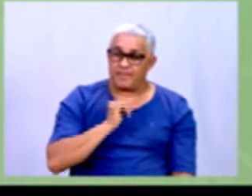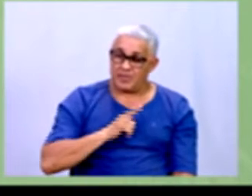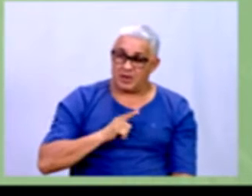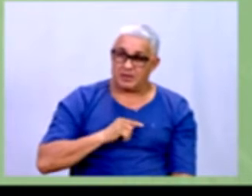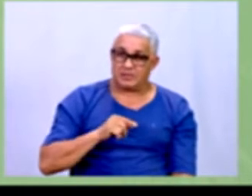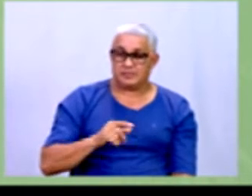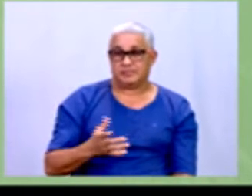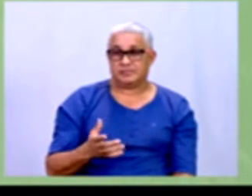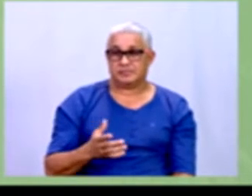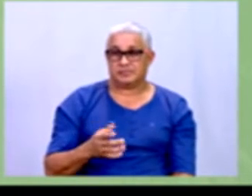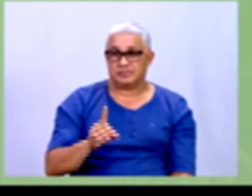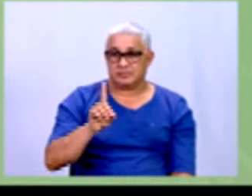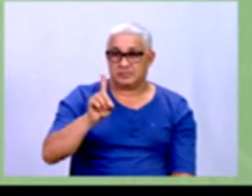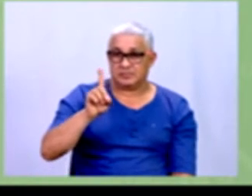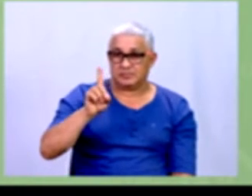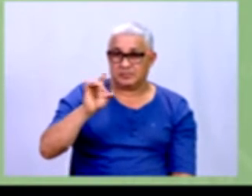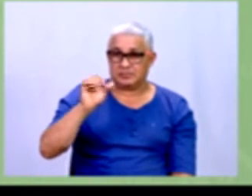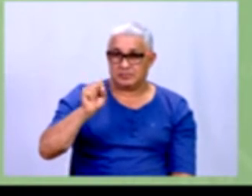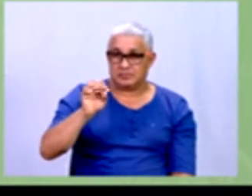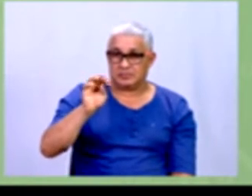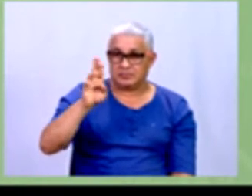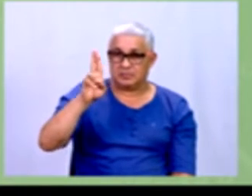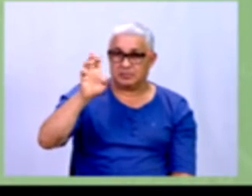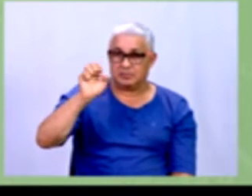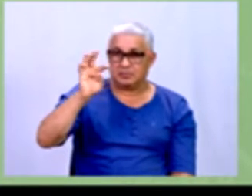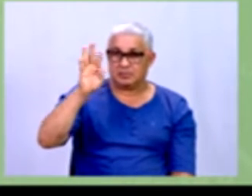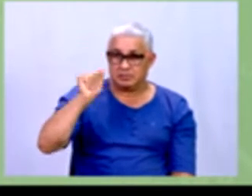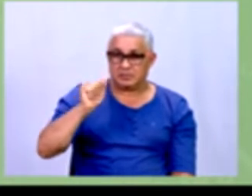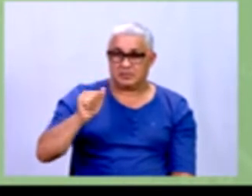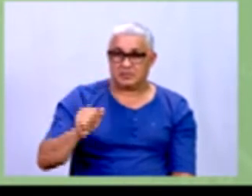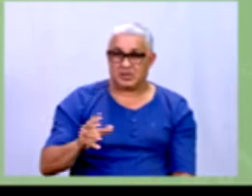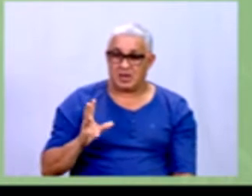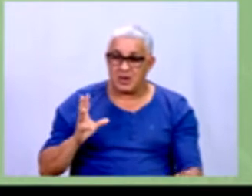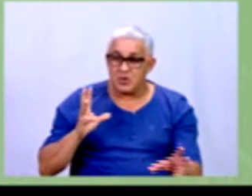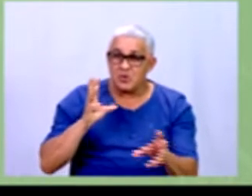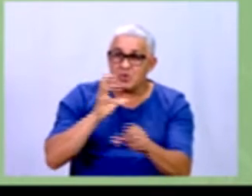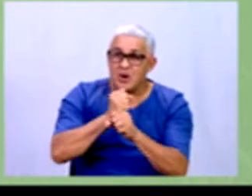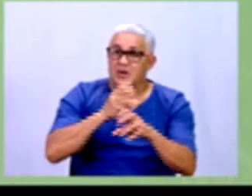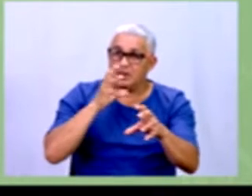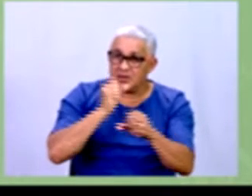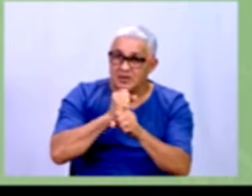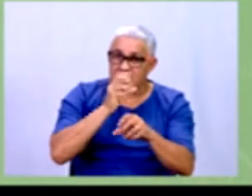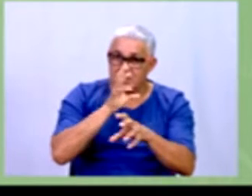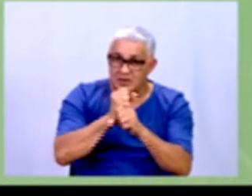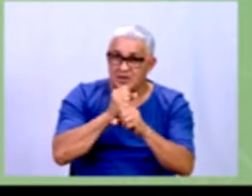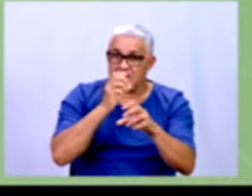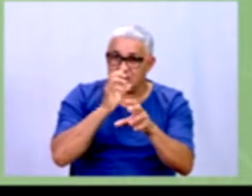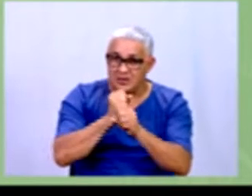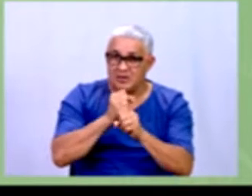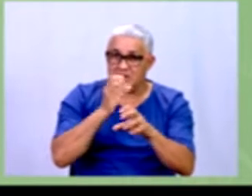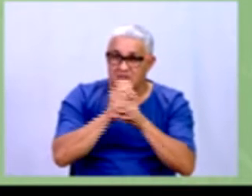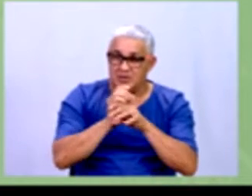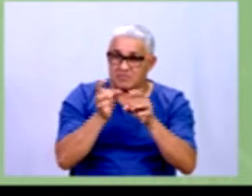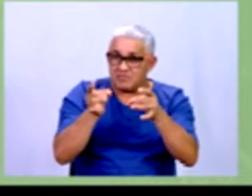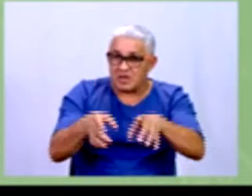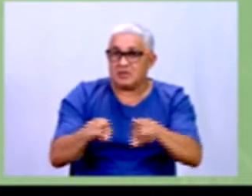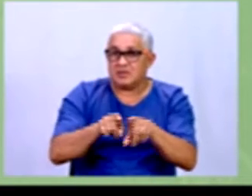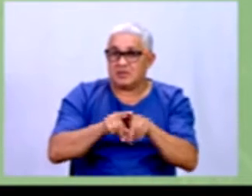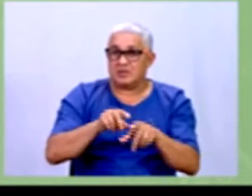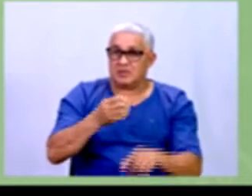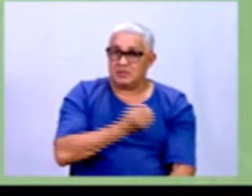quantitativa discreta, que são resultantes de contagens e, portanto, assumem valores de números inteiros.